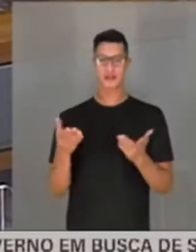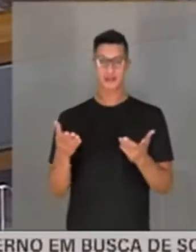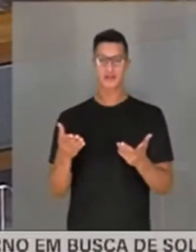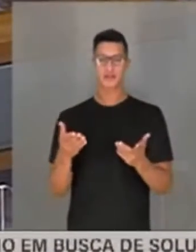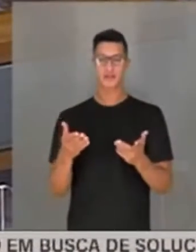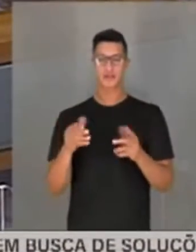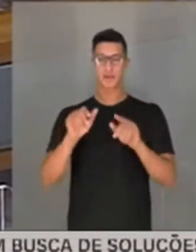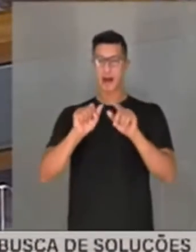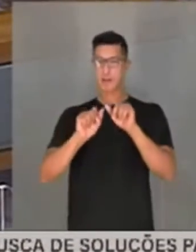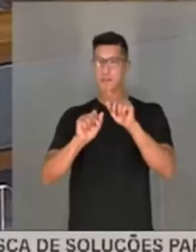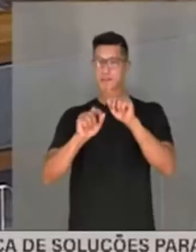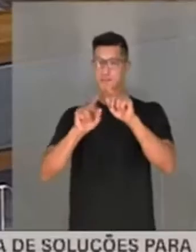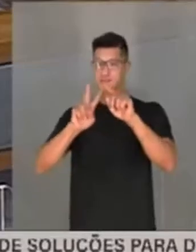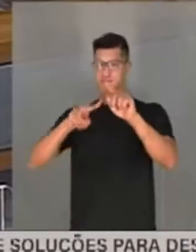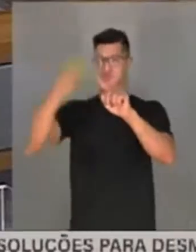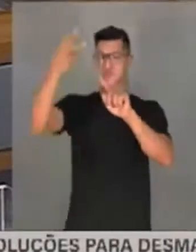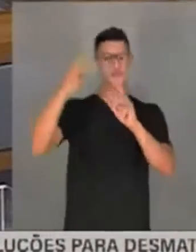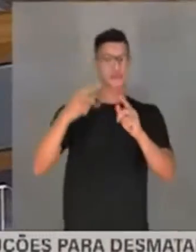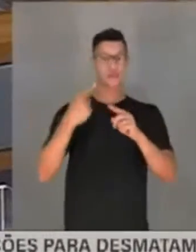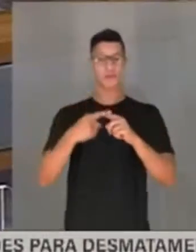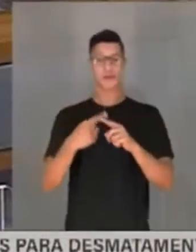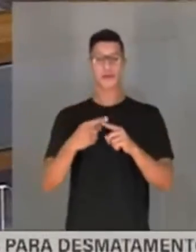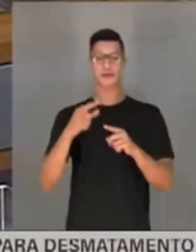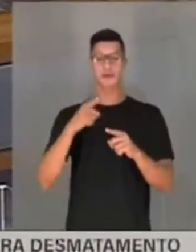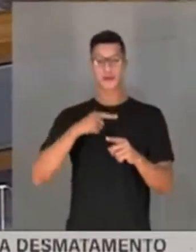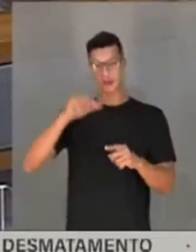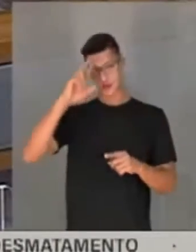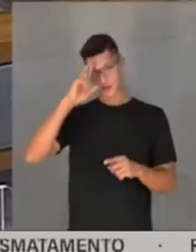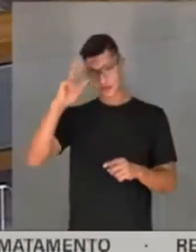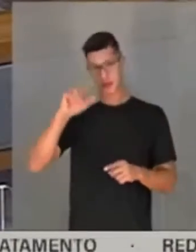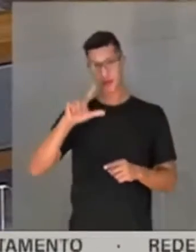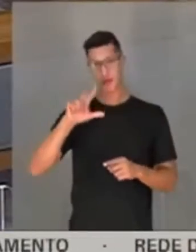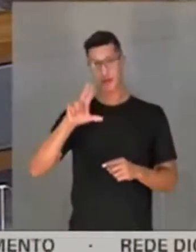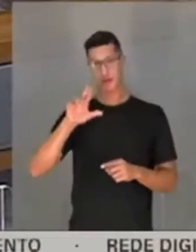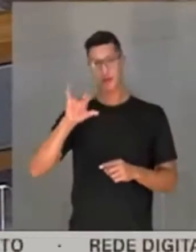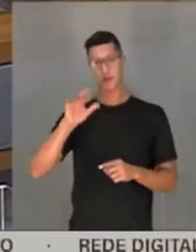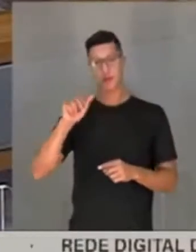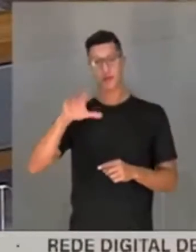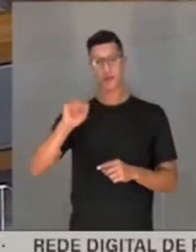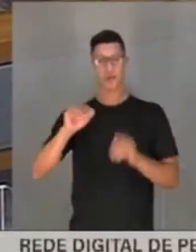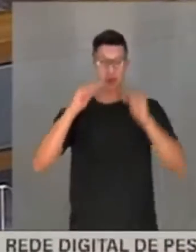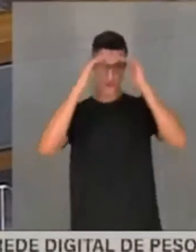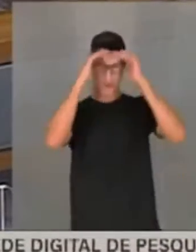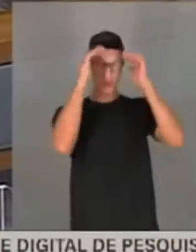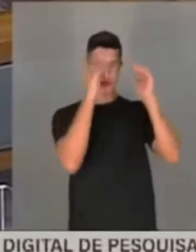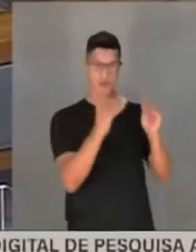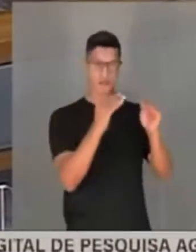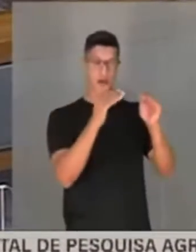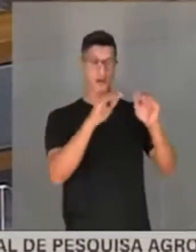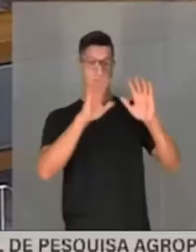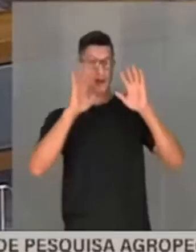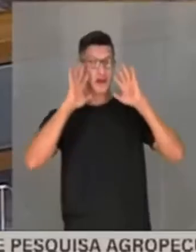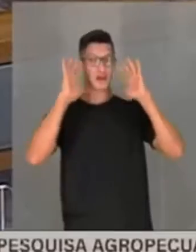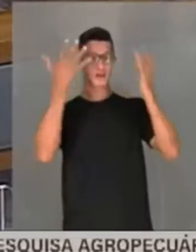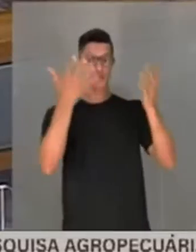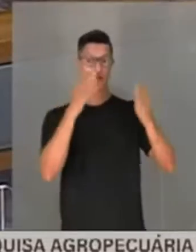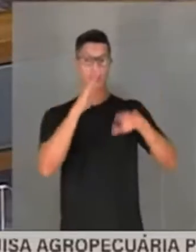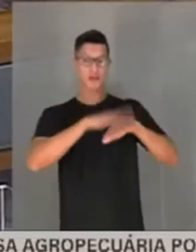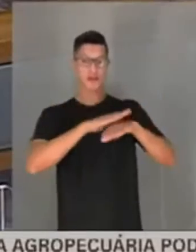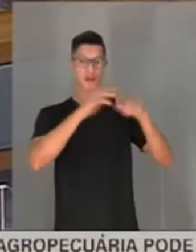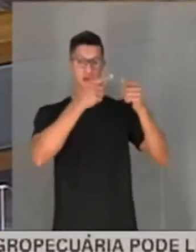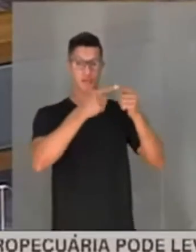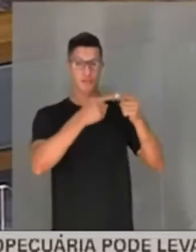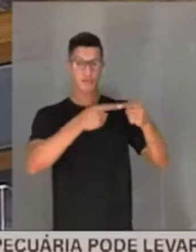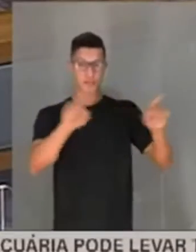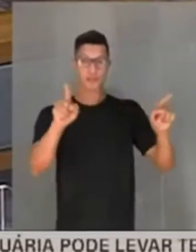uma explosão. Por quê? Porque o senhor Luciano Hang, com todo respeito, resolveu fazer uma